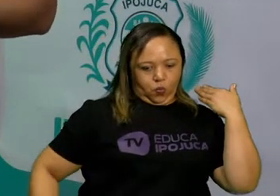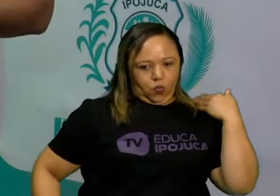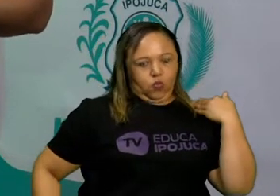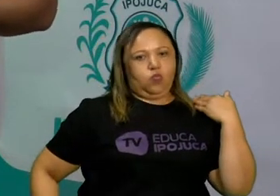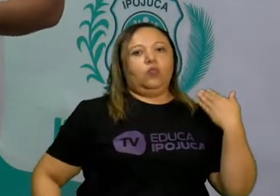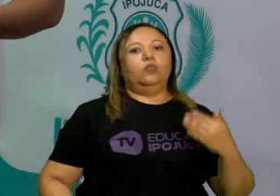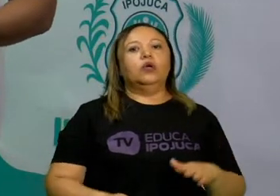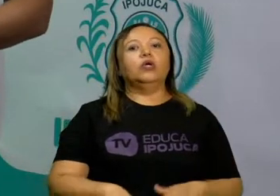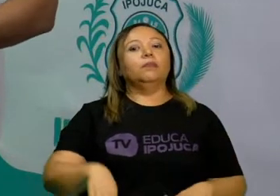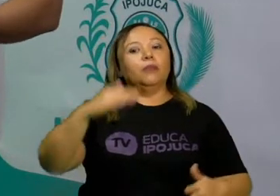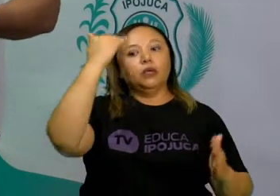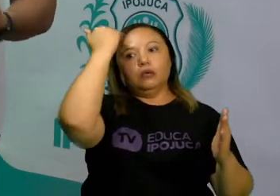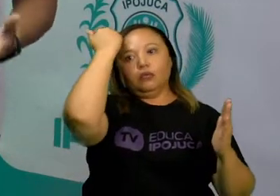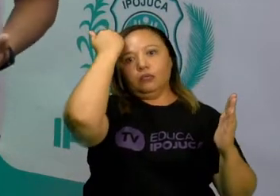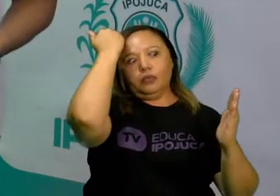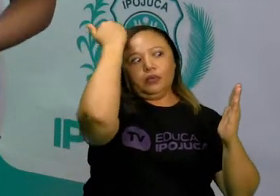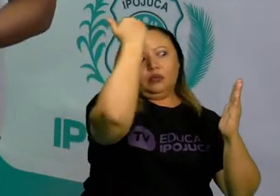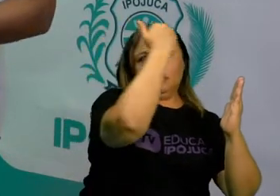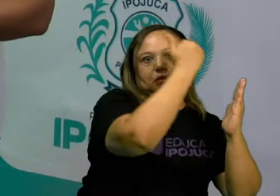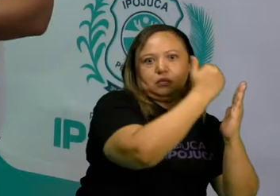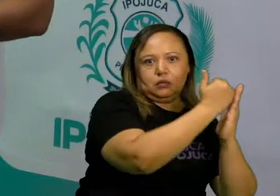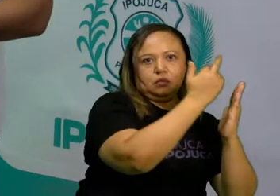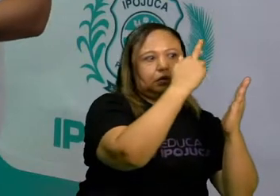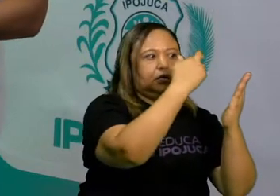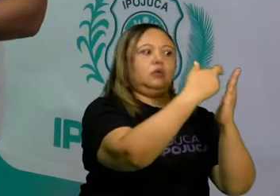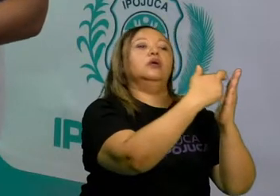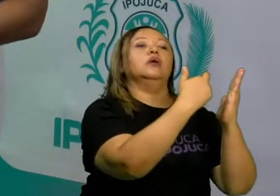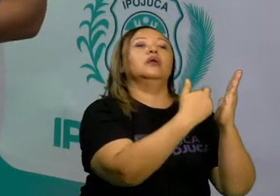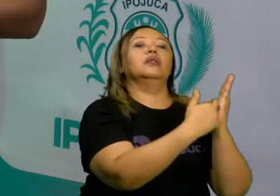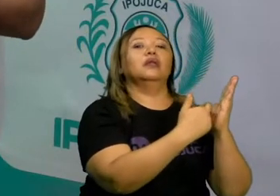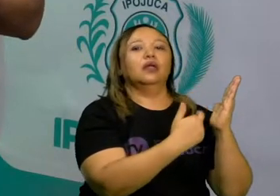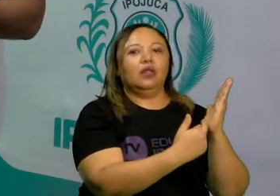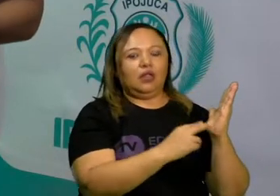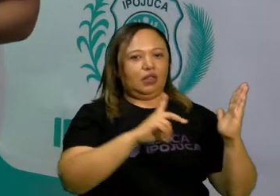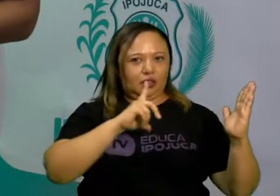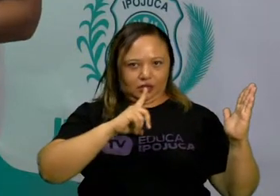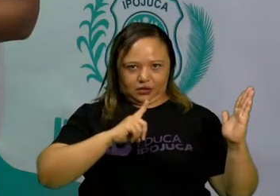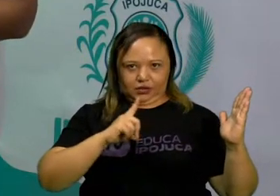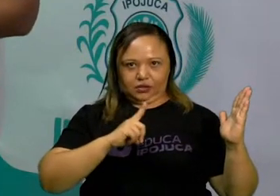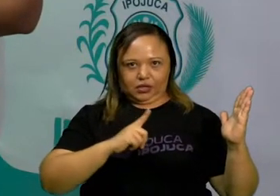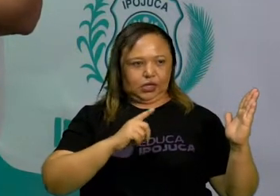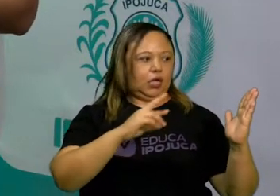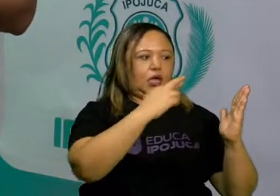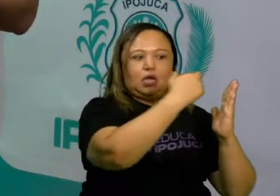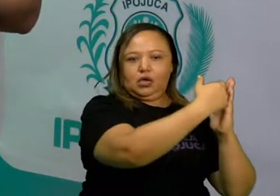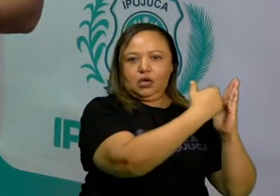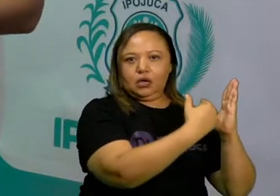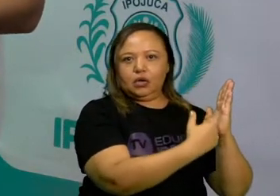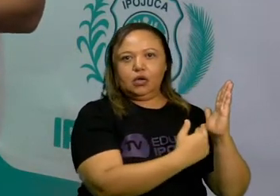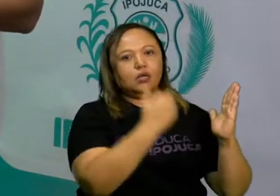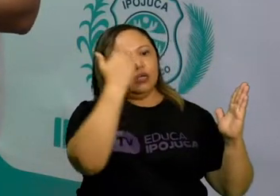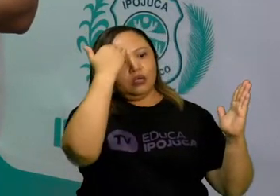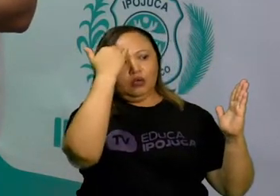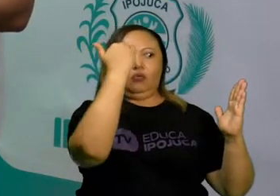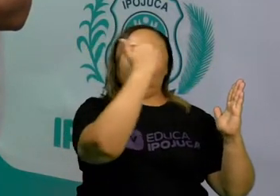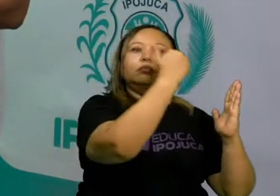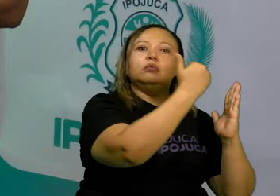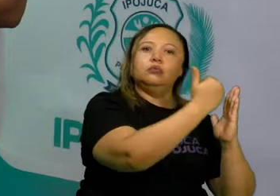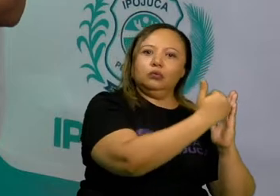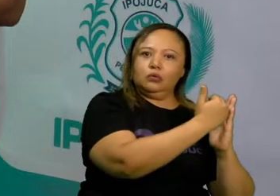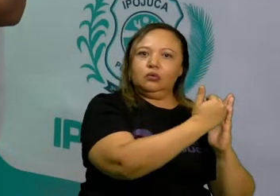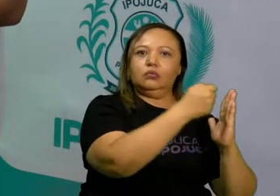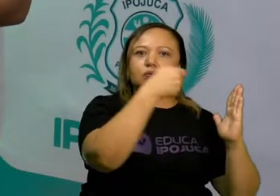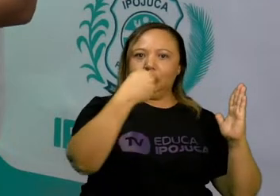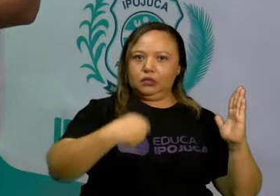realizado obedecendo um sistema de regras visando um determinado objetivo. Esse sistema de regras